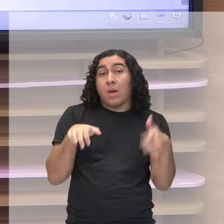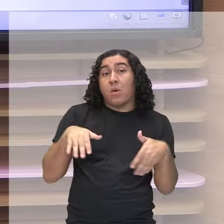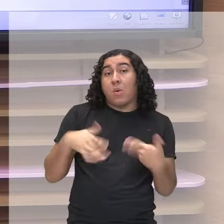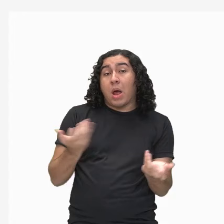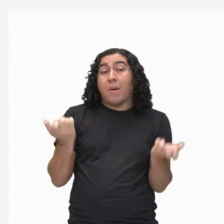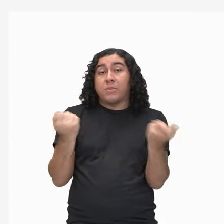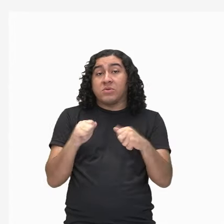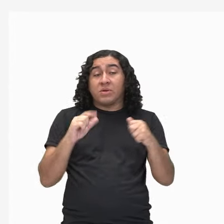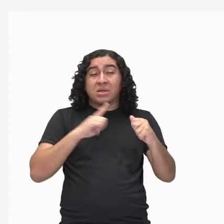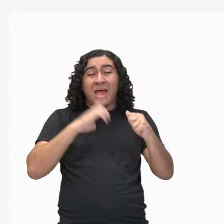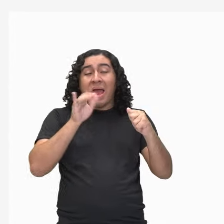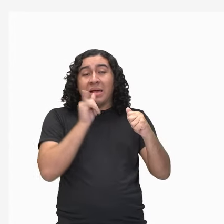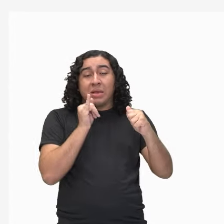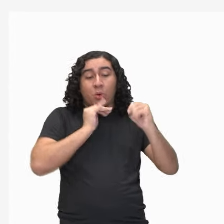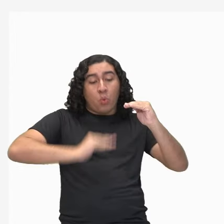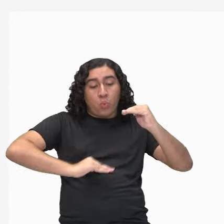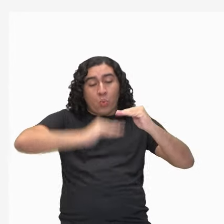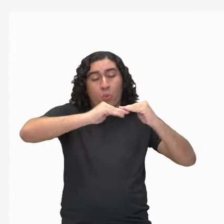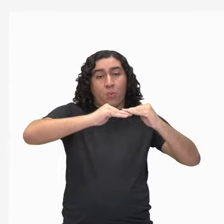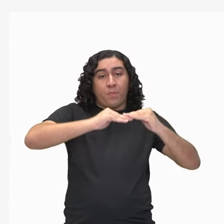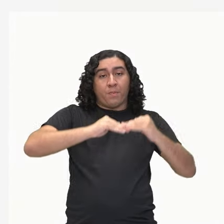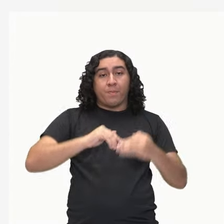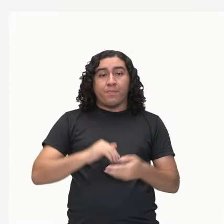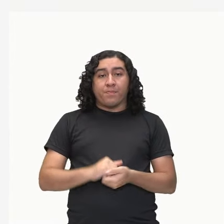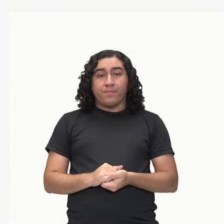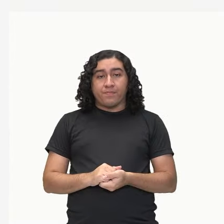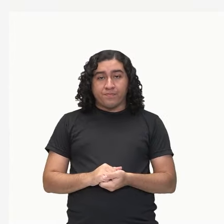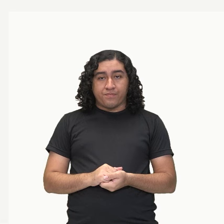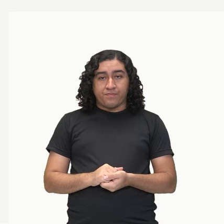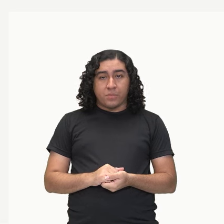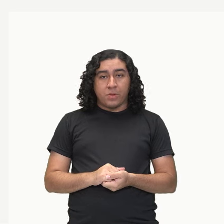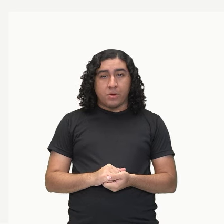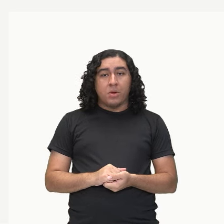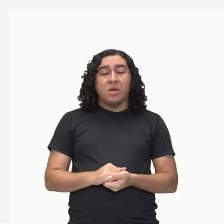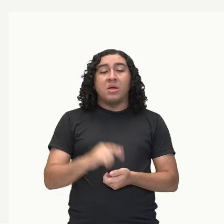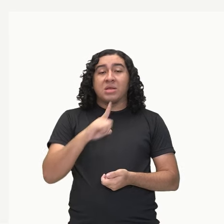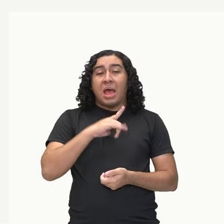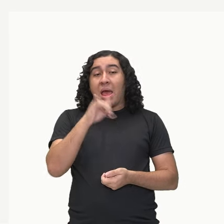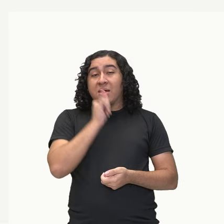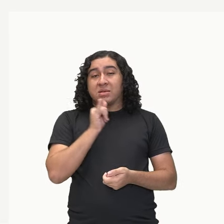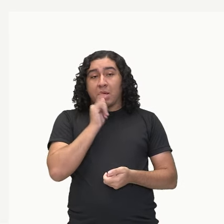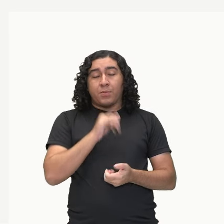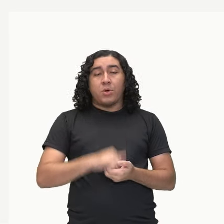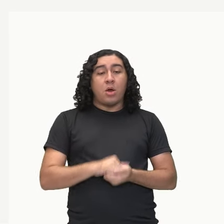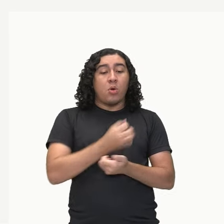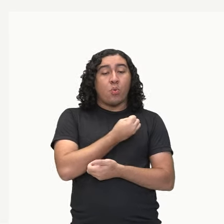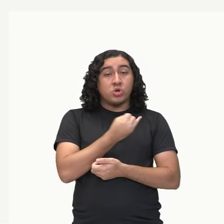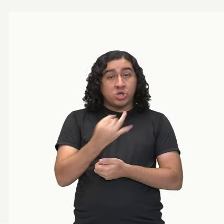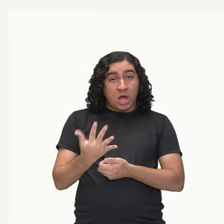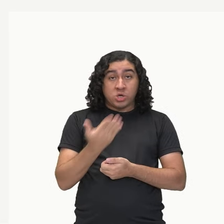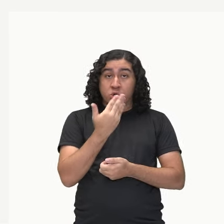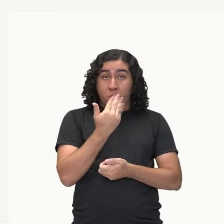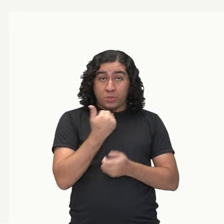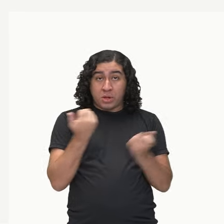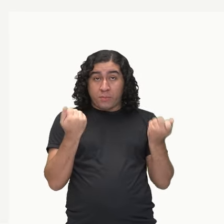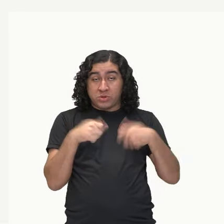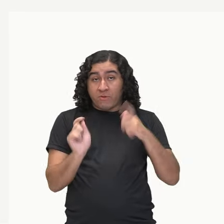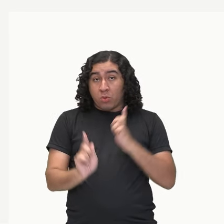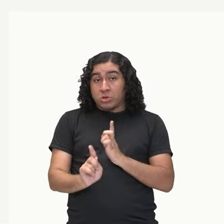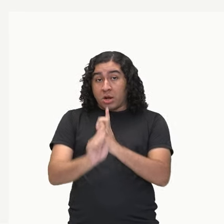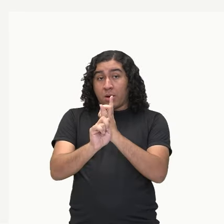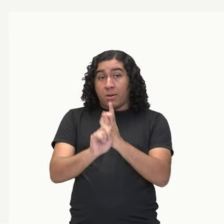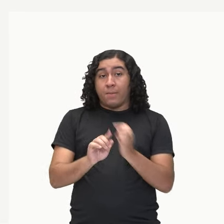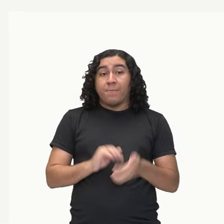populacional. Olha só. A gente tem aqui fatores como a disponibilidade de alimentos. A